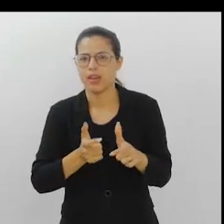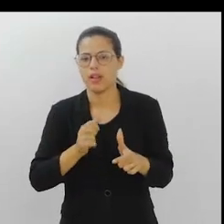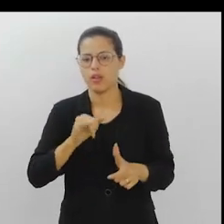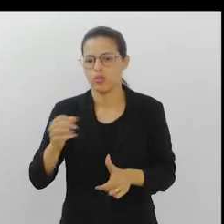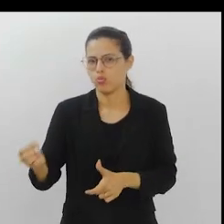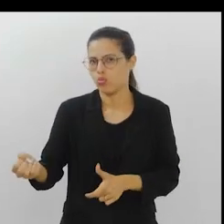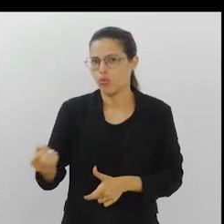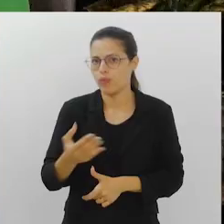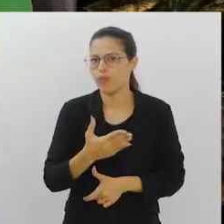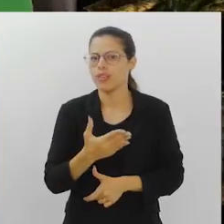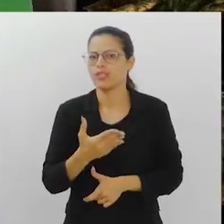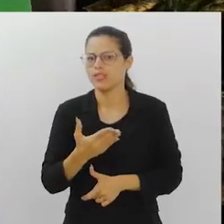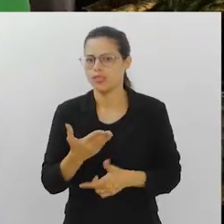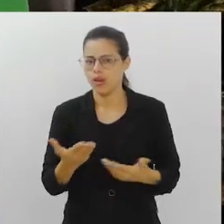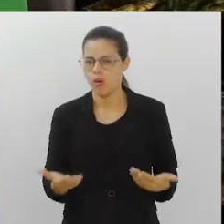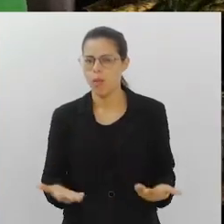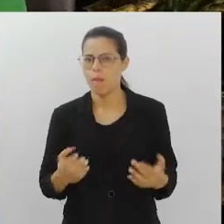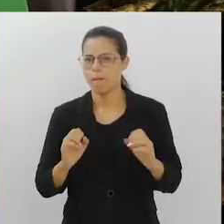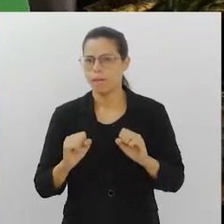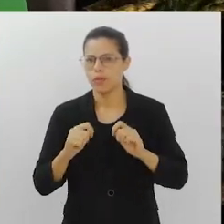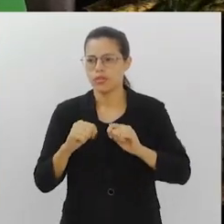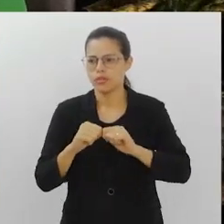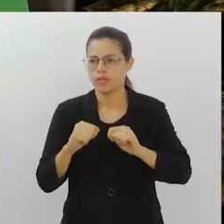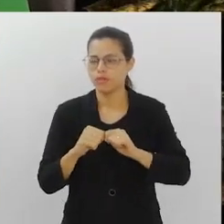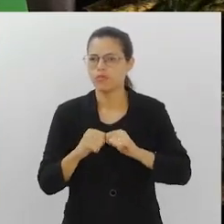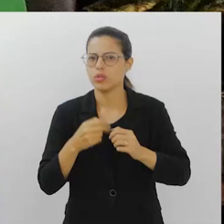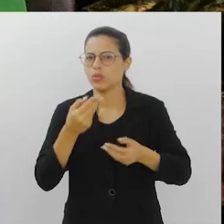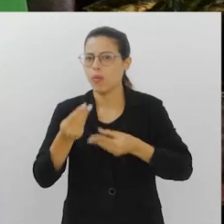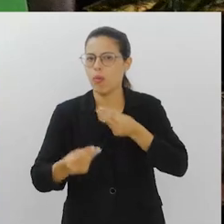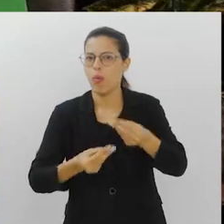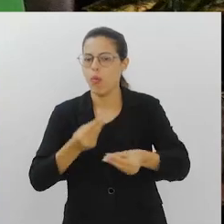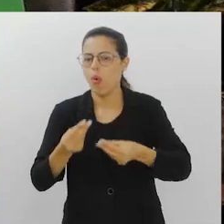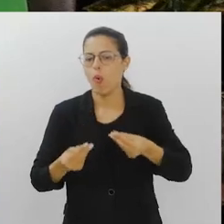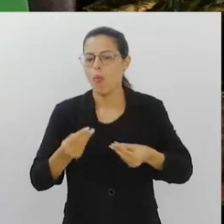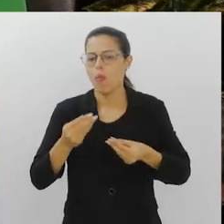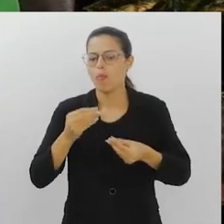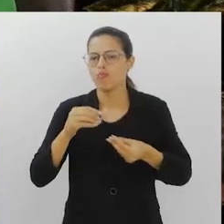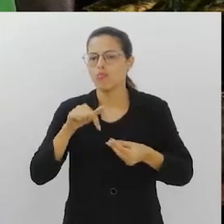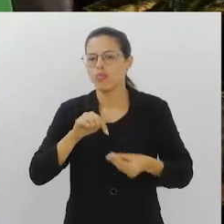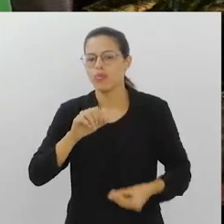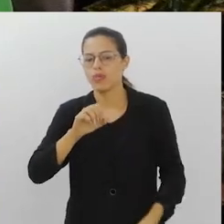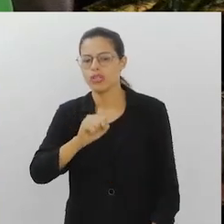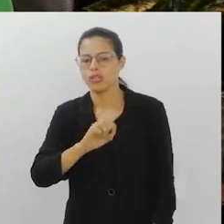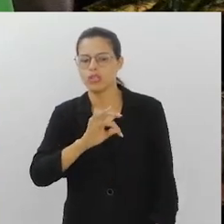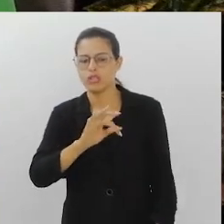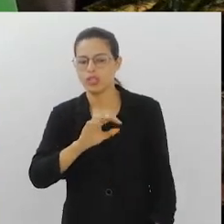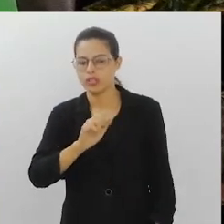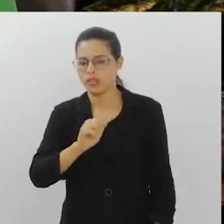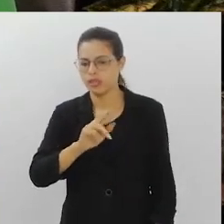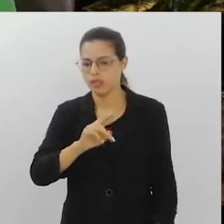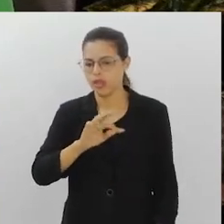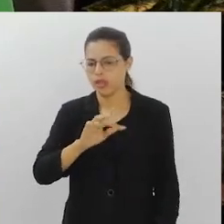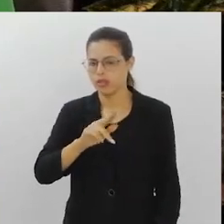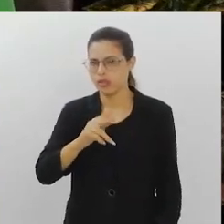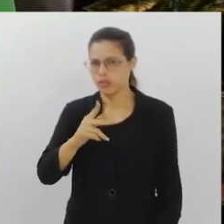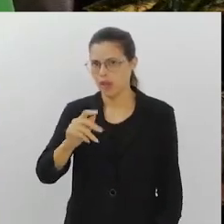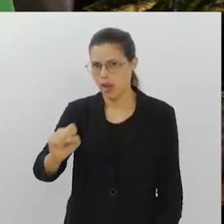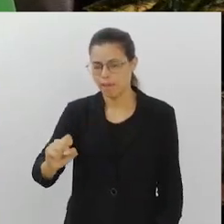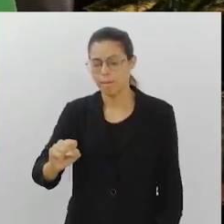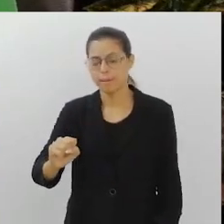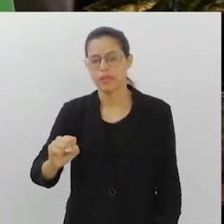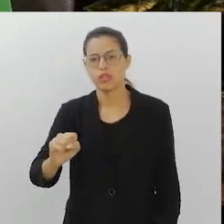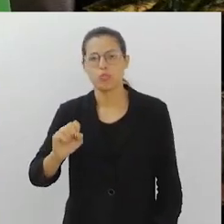toda que pequenas empresas podem fazer. De que forma startups, pequenas empresas, médias